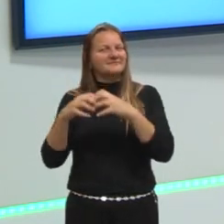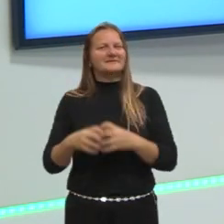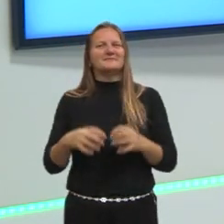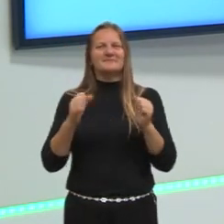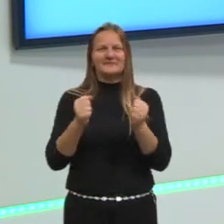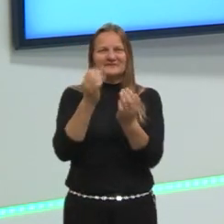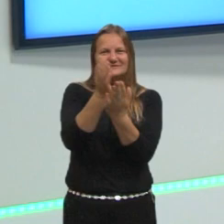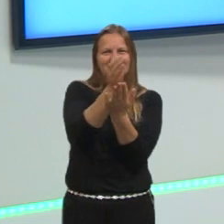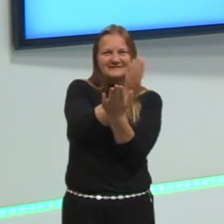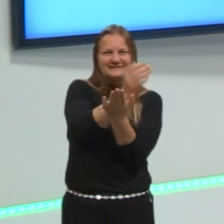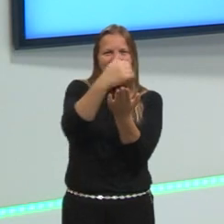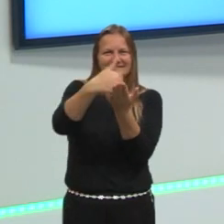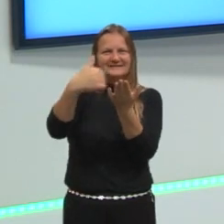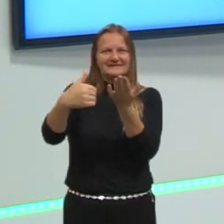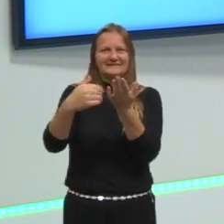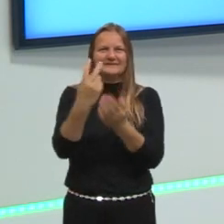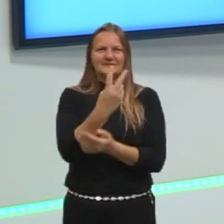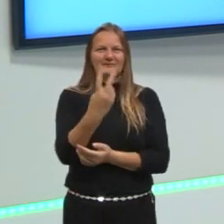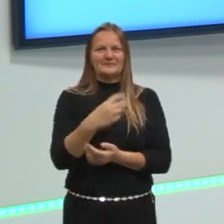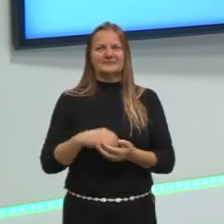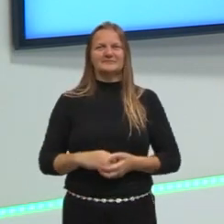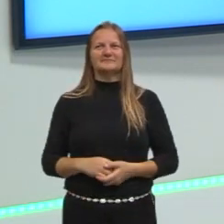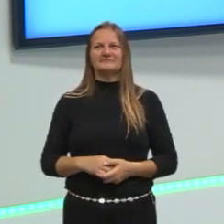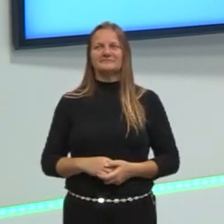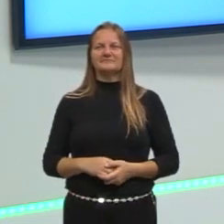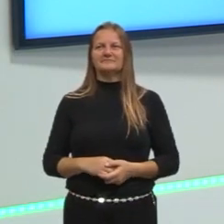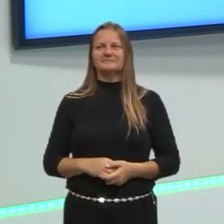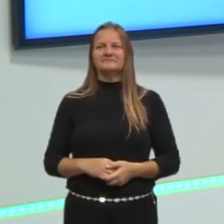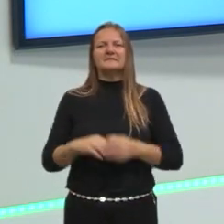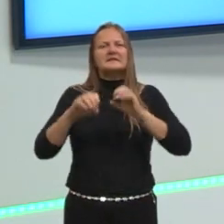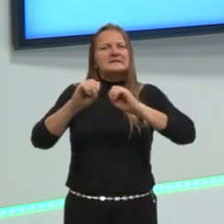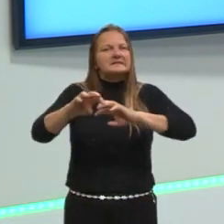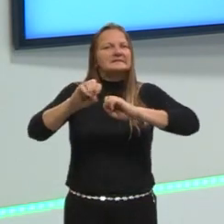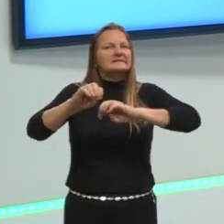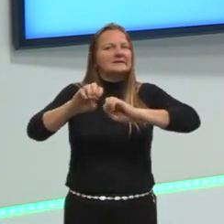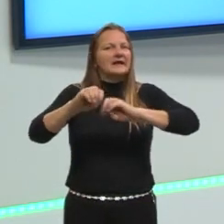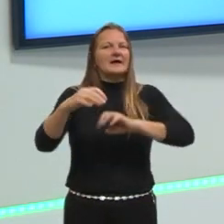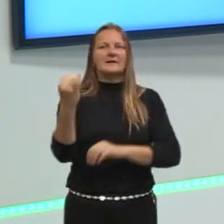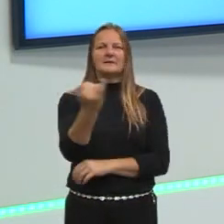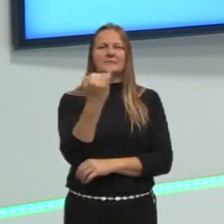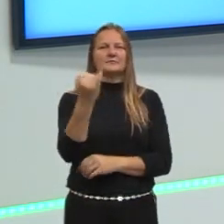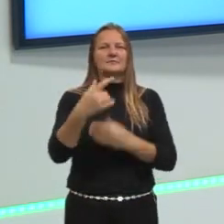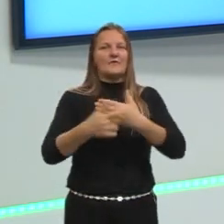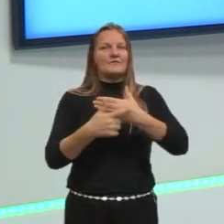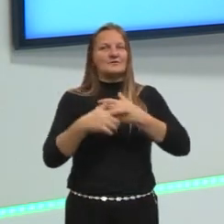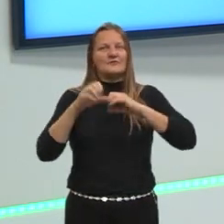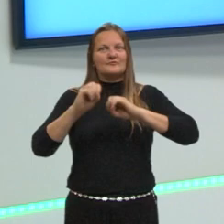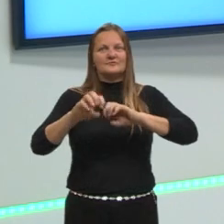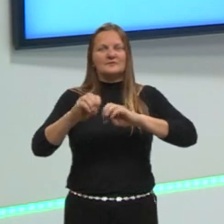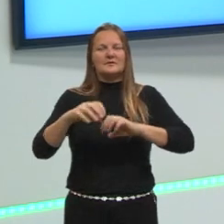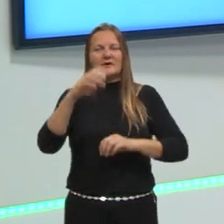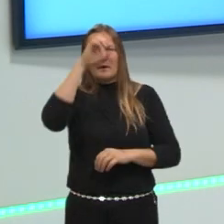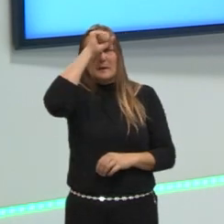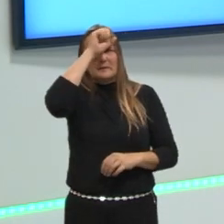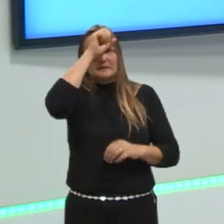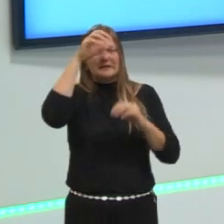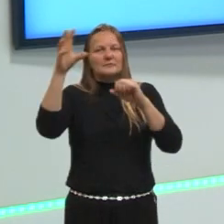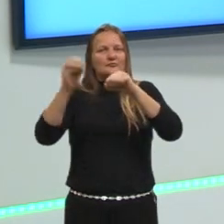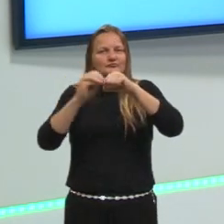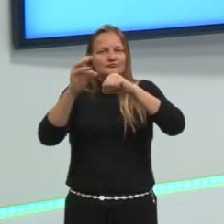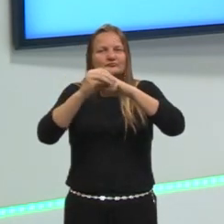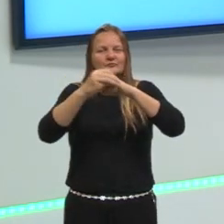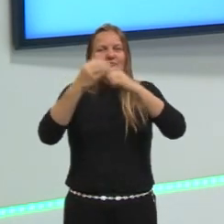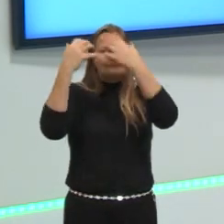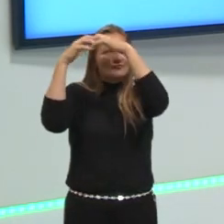dois lados, na verdade, né? Então, gente, ensina. Vai ensinar. Vocês vão ver como vai associar muito